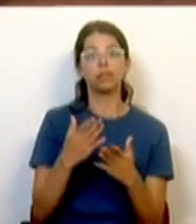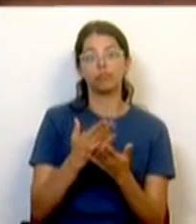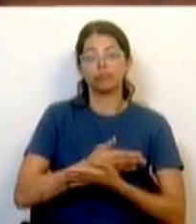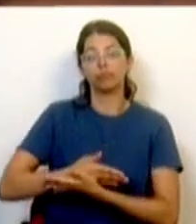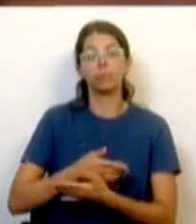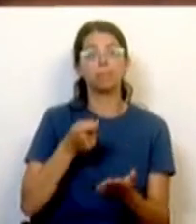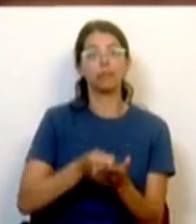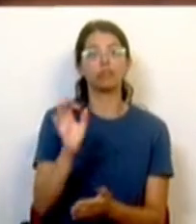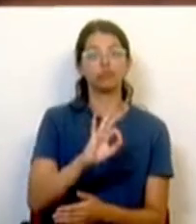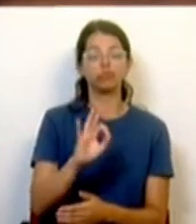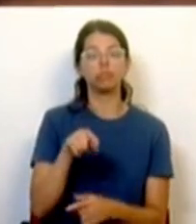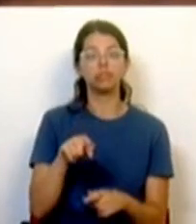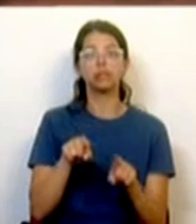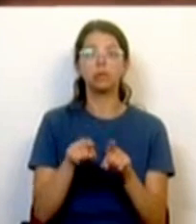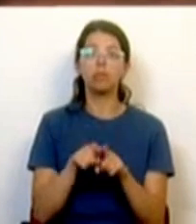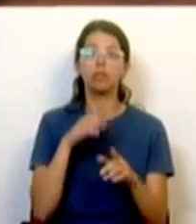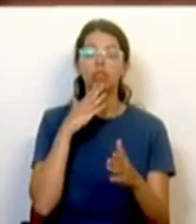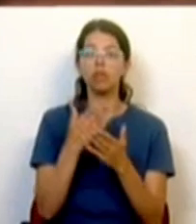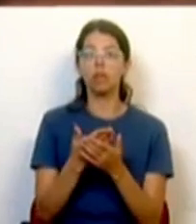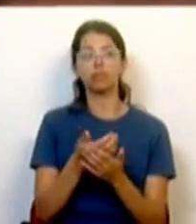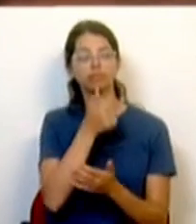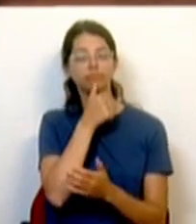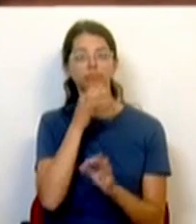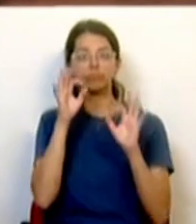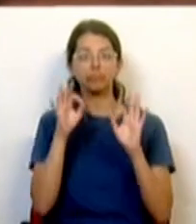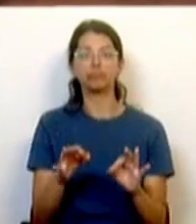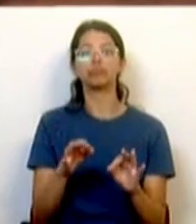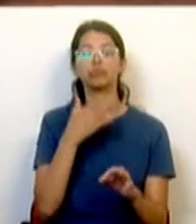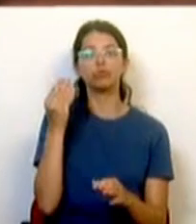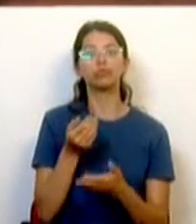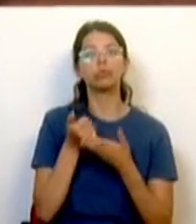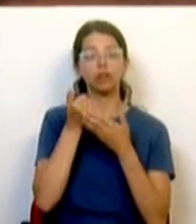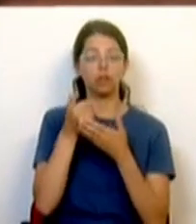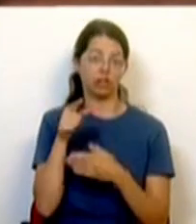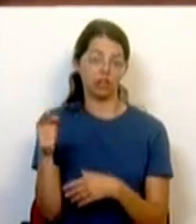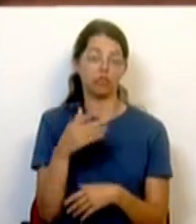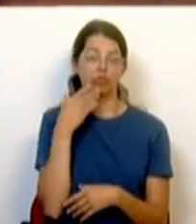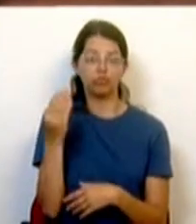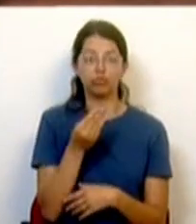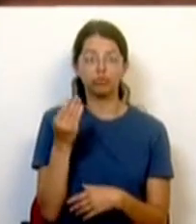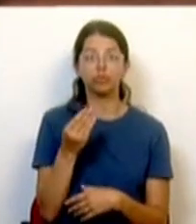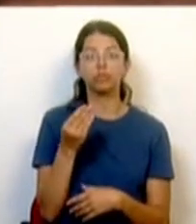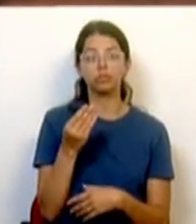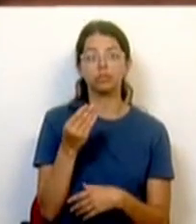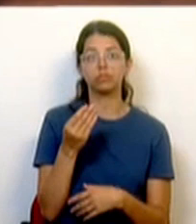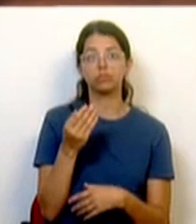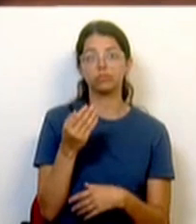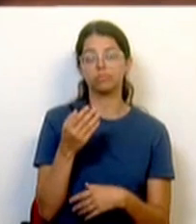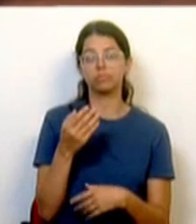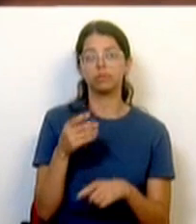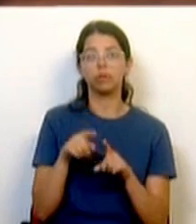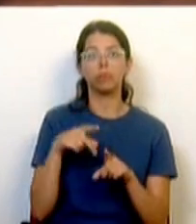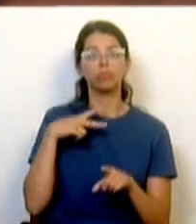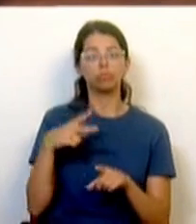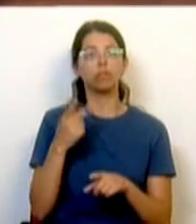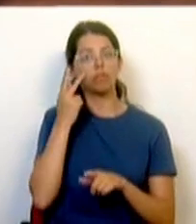criada como um instrumento decisivo também no apoio aos jovens que decidem fazer de Portugal o